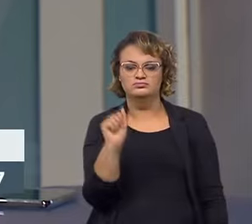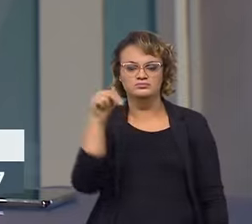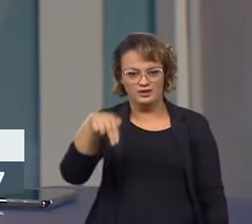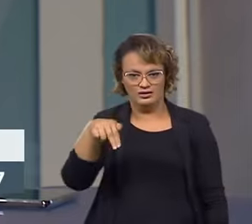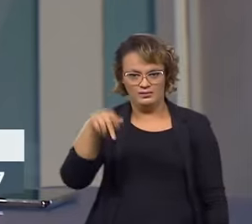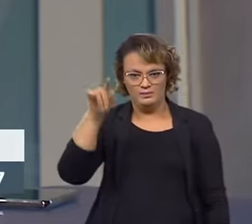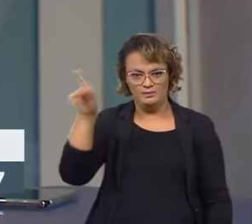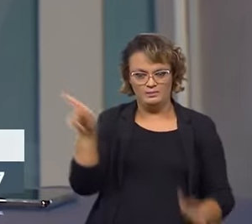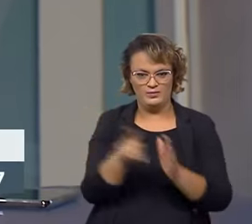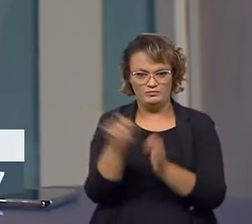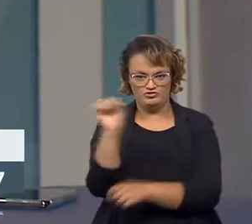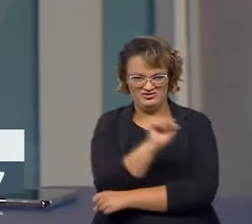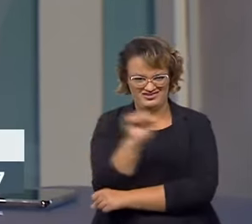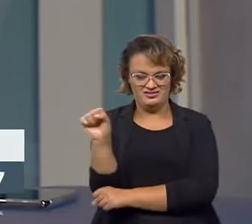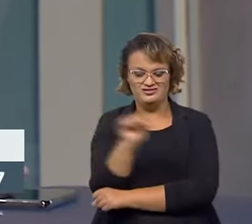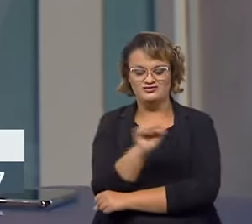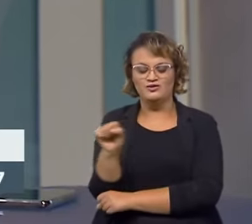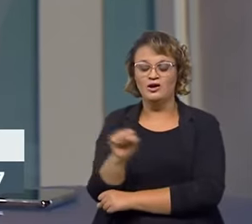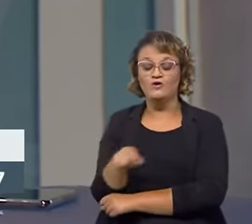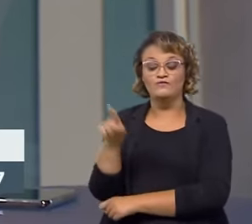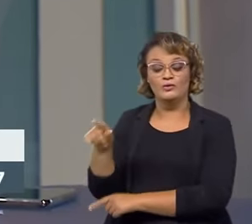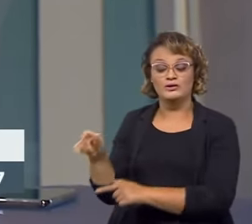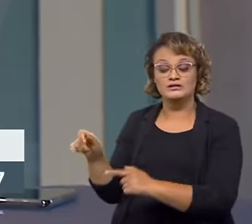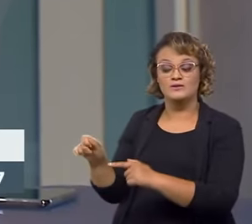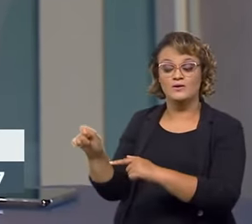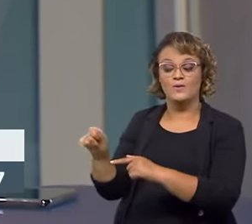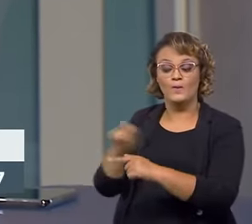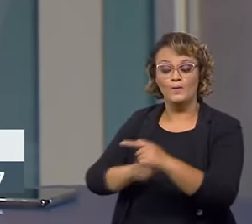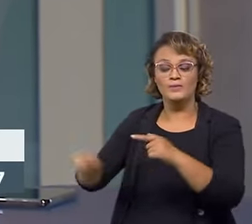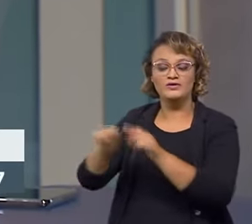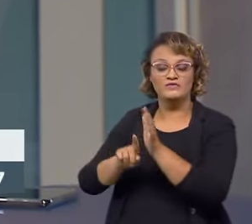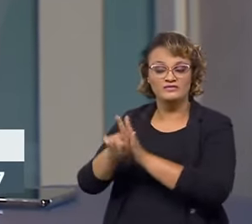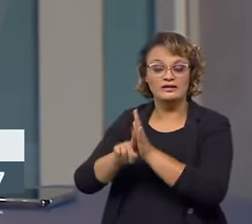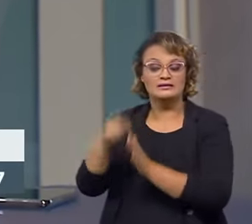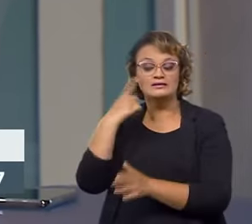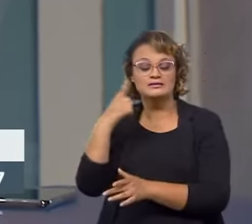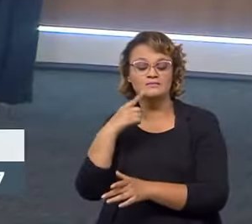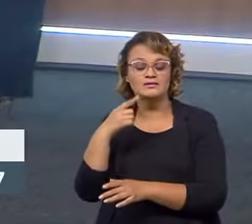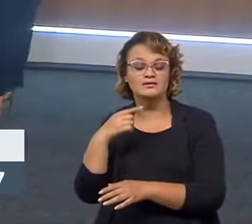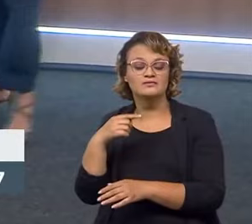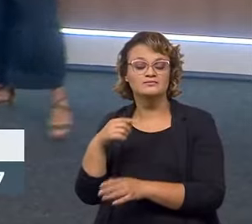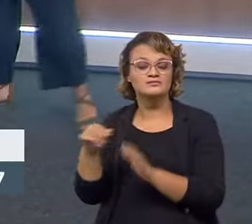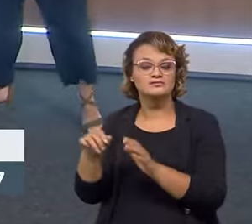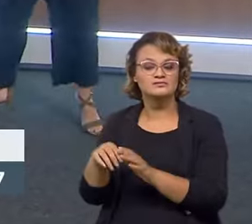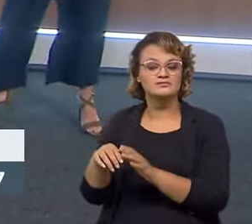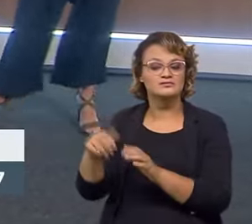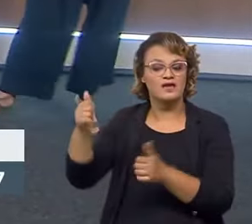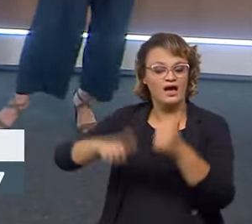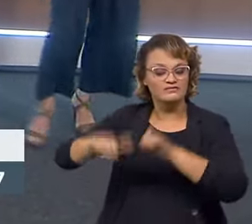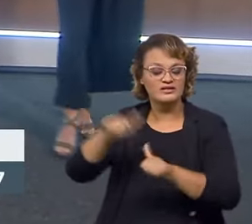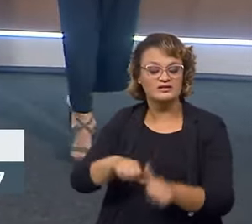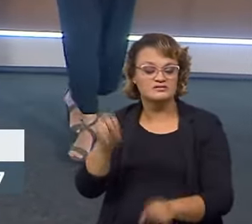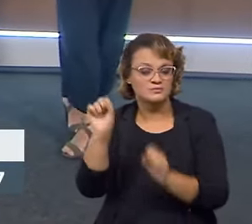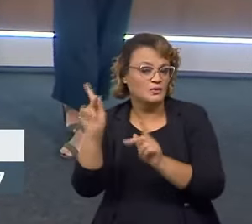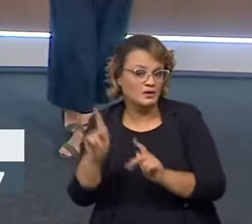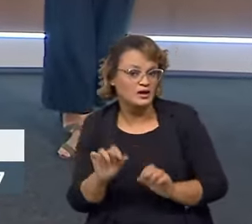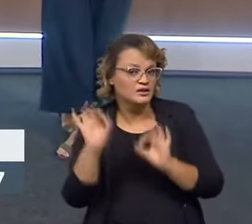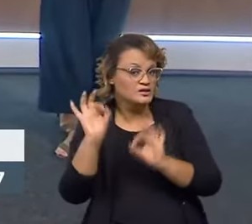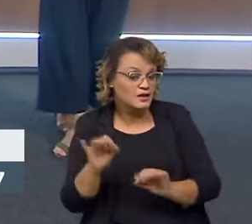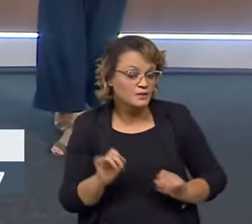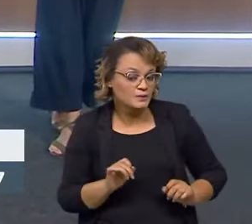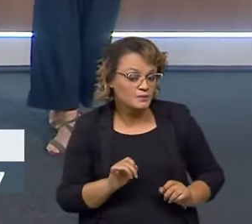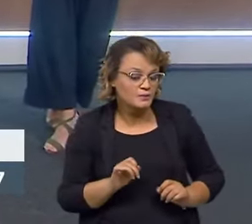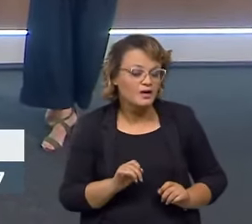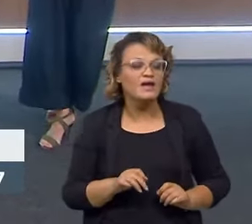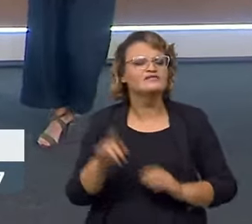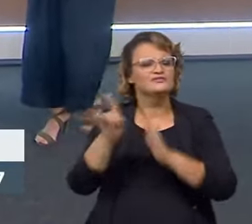que o pneu recalchutado tem que ter um programa de avaliação da conformidade do IMETA. E aí, a gente faz todos os testes para ver deslocamento de camada,